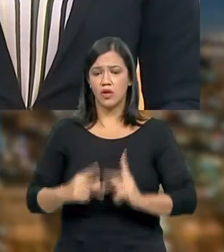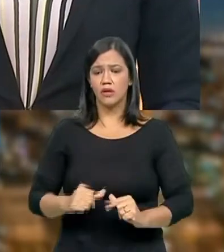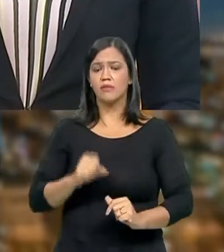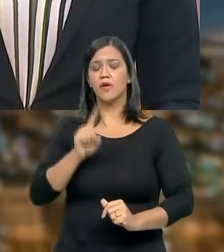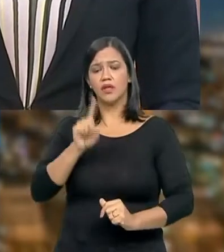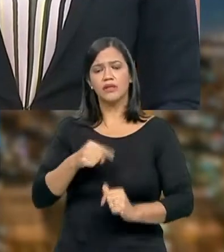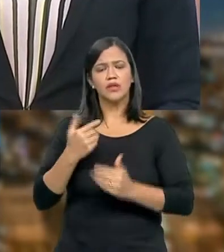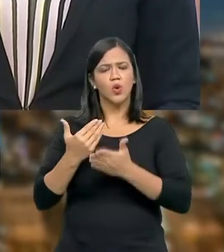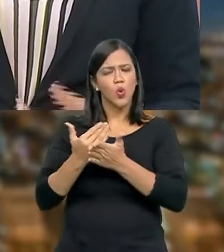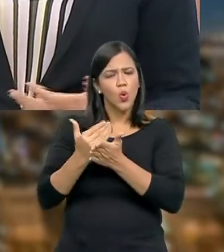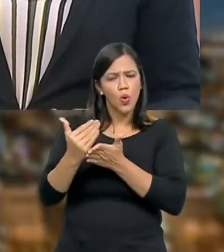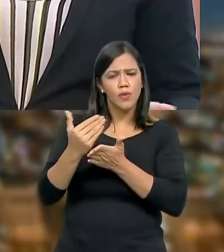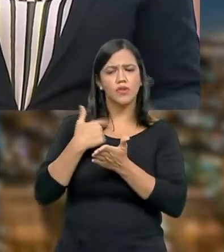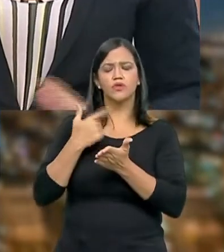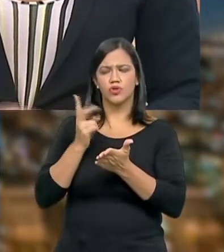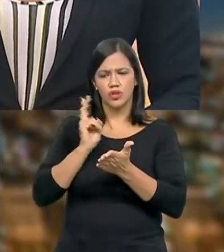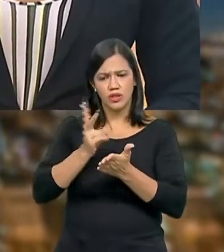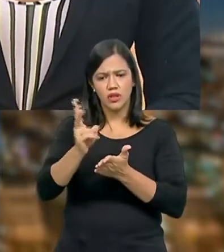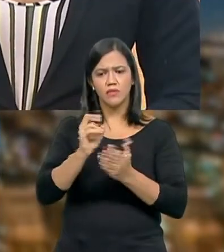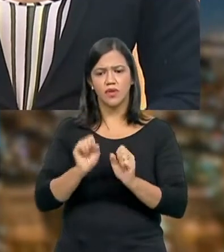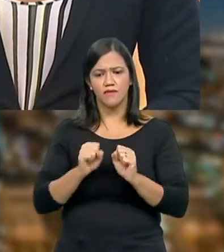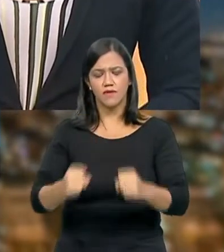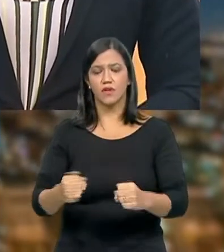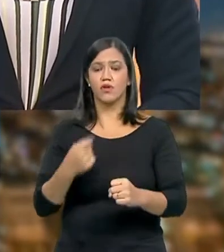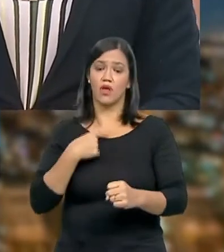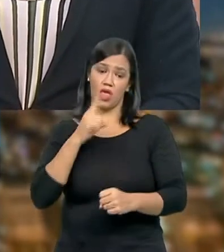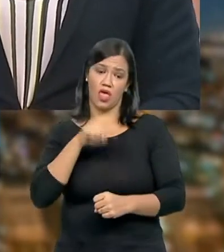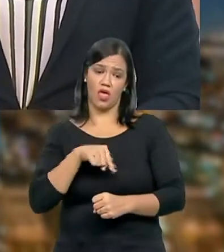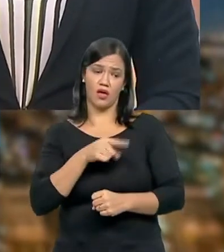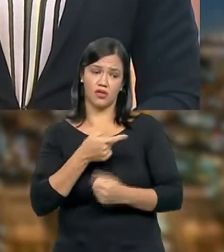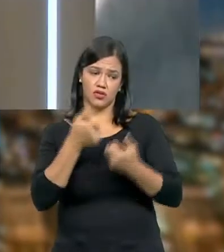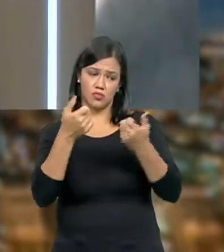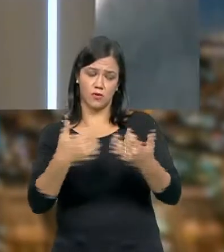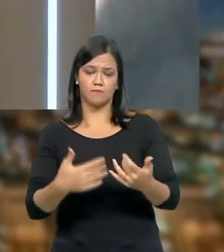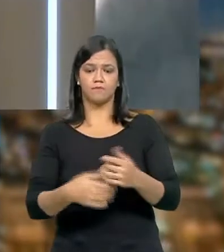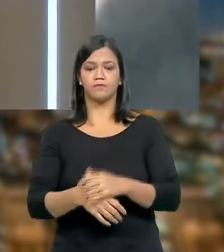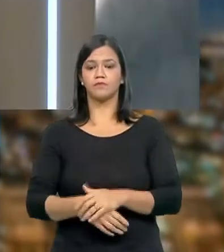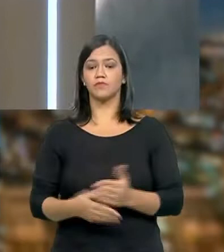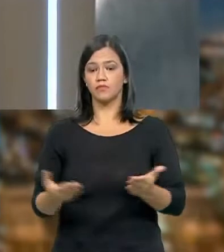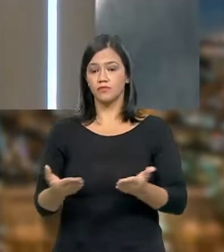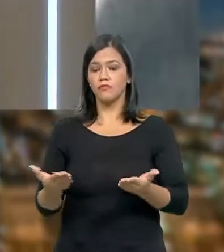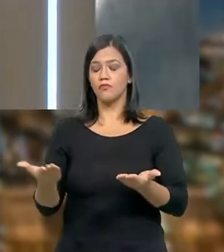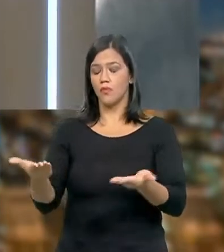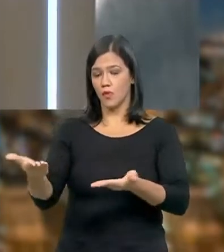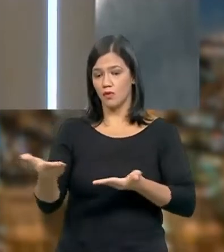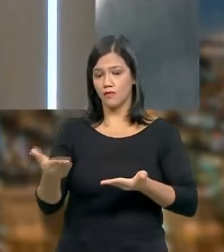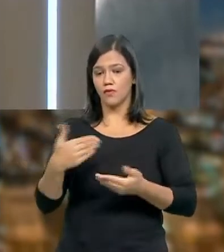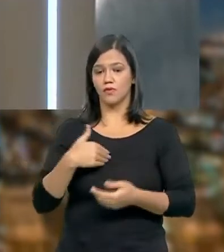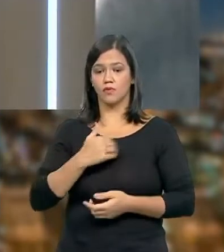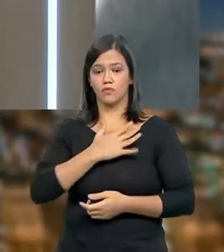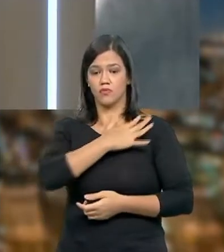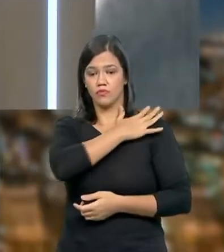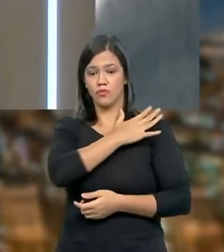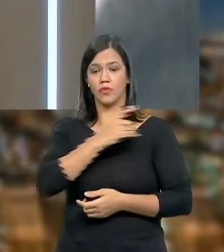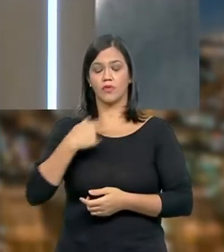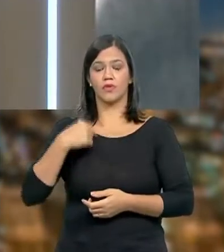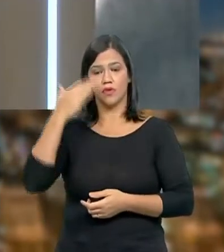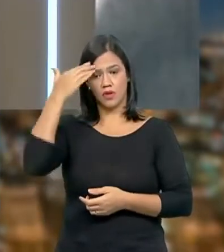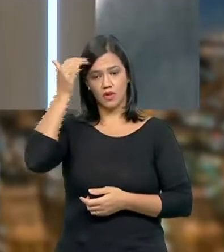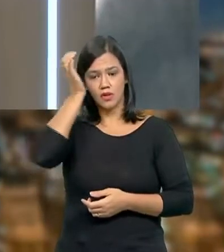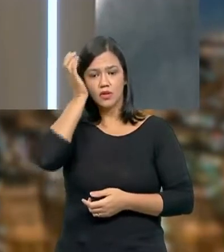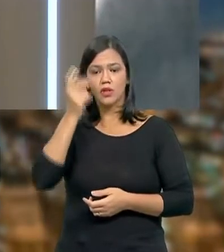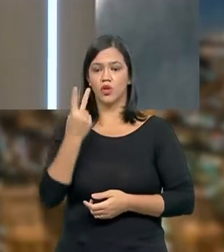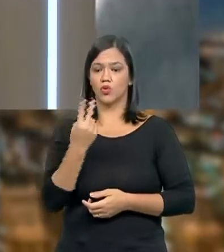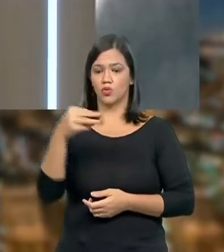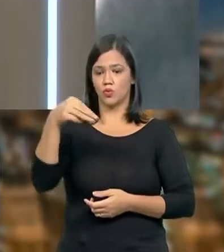e, enfim, eu acho que é isso. E agora, o nosso convidado, o general Augusto Hereno, tem até dois minutos para fazer